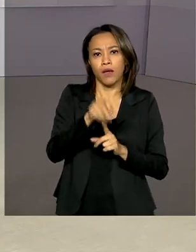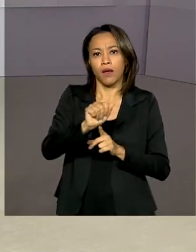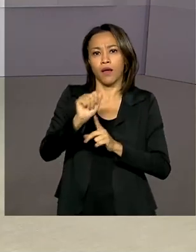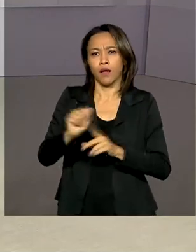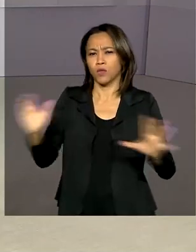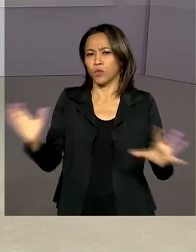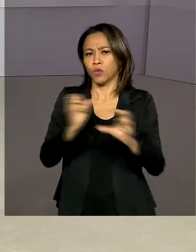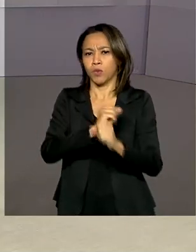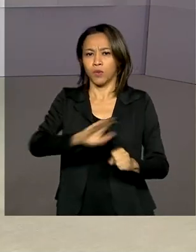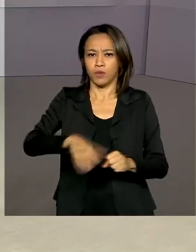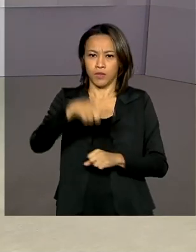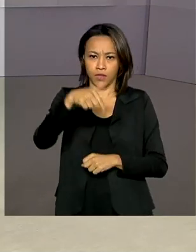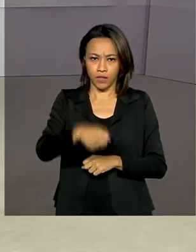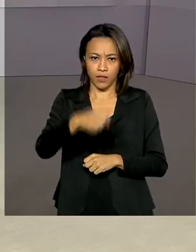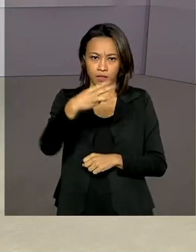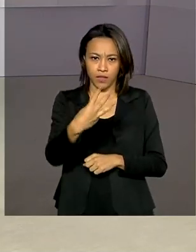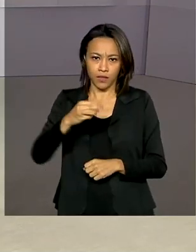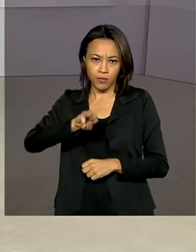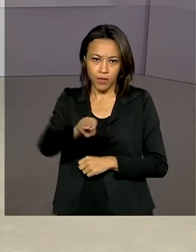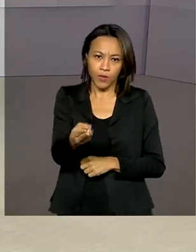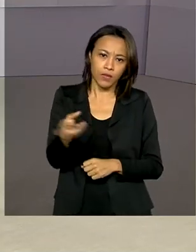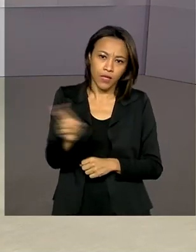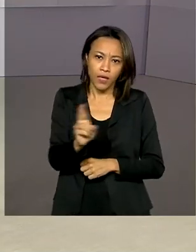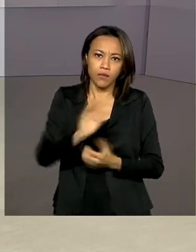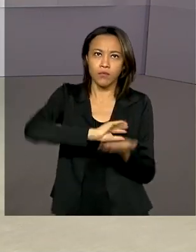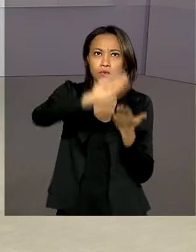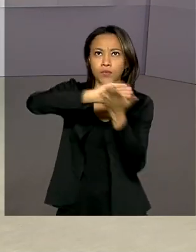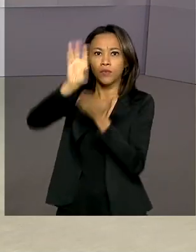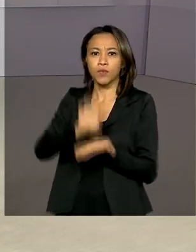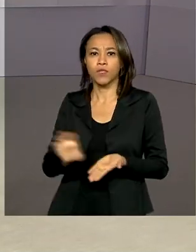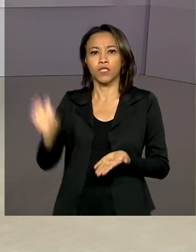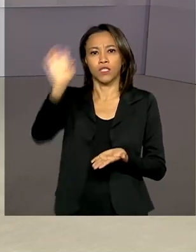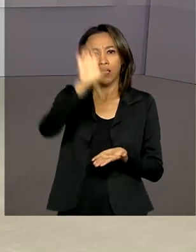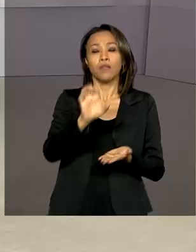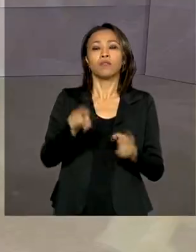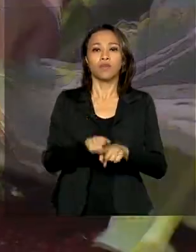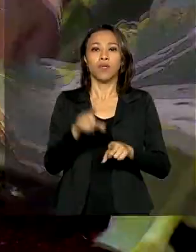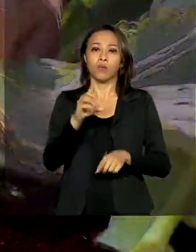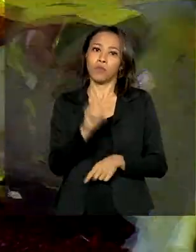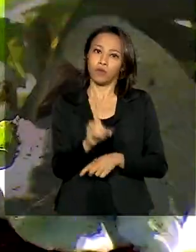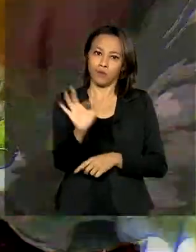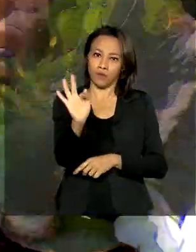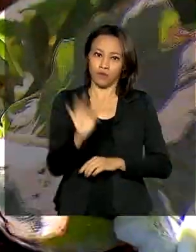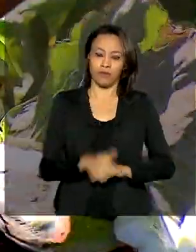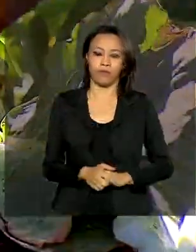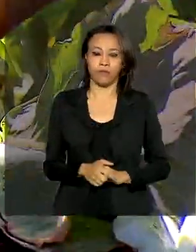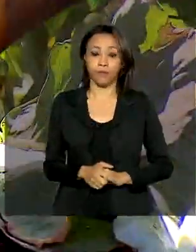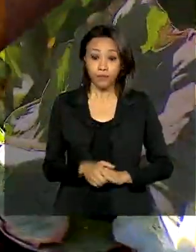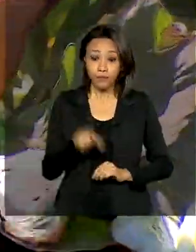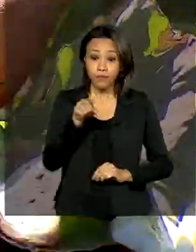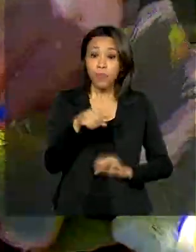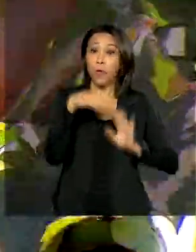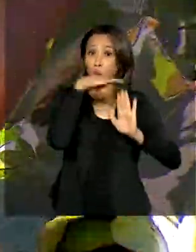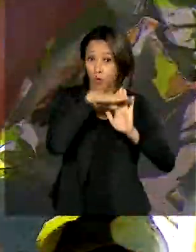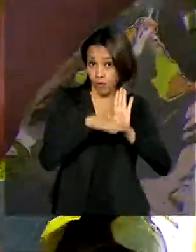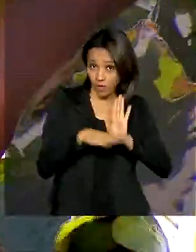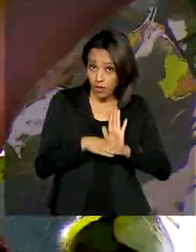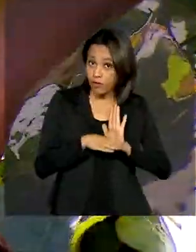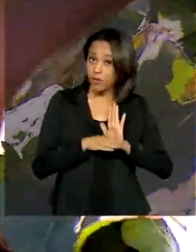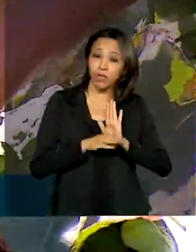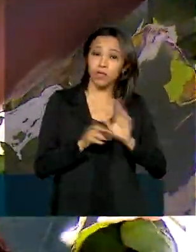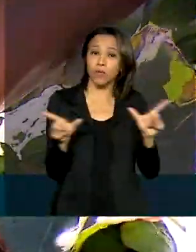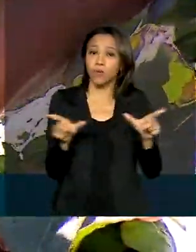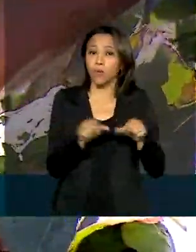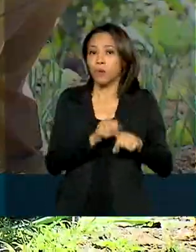73 milhões de reais liberados para os estados e o Distrito Federal. Pelo Programa de Aquisição de